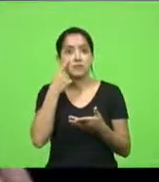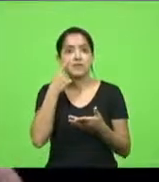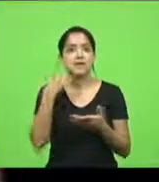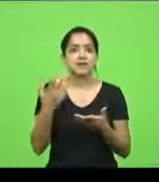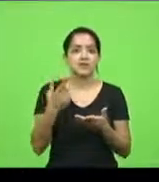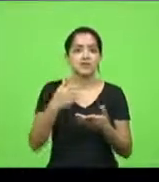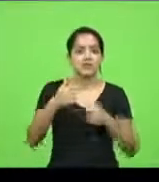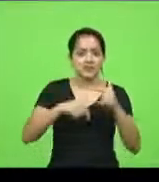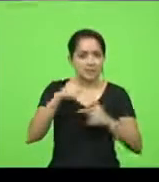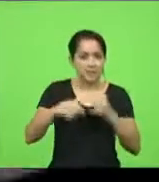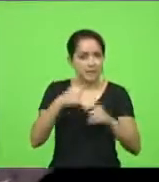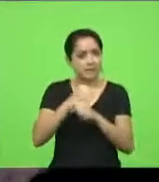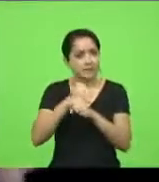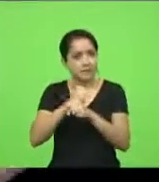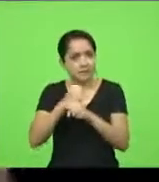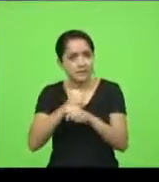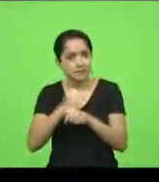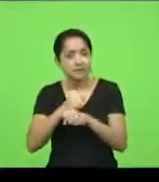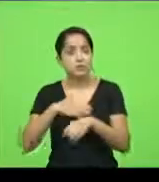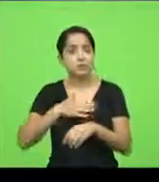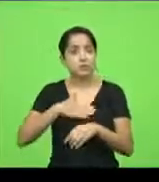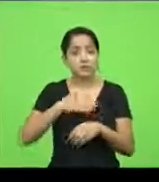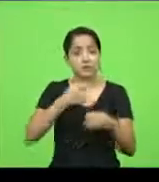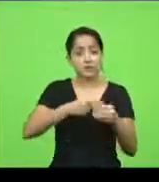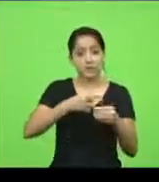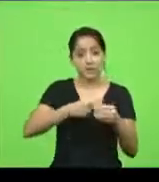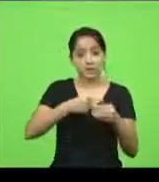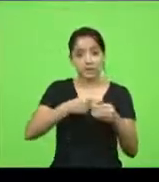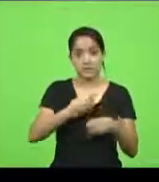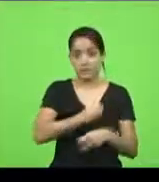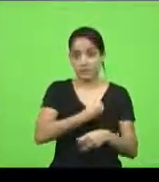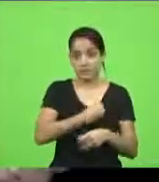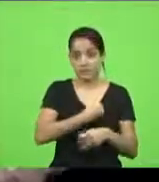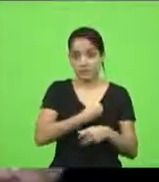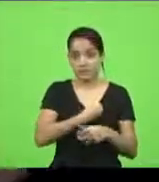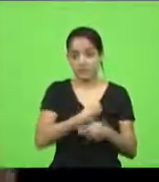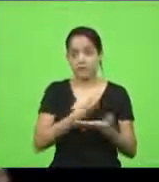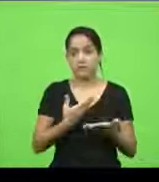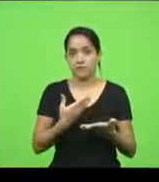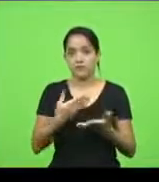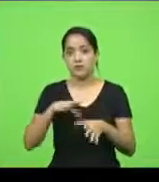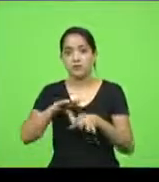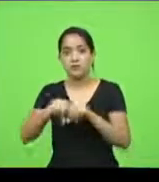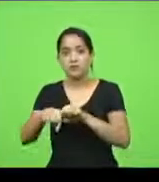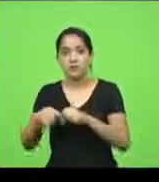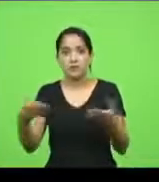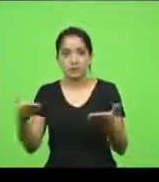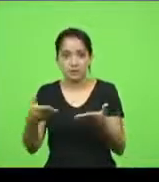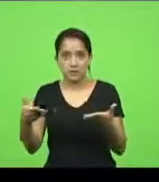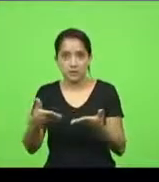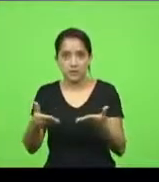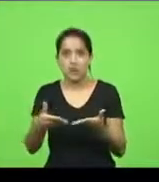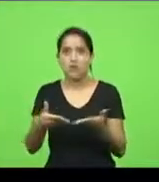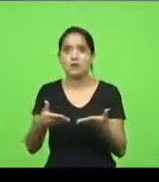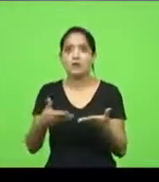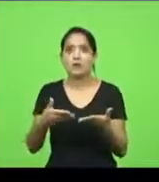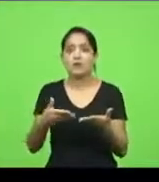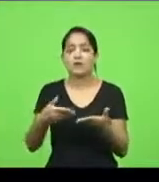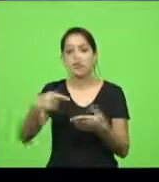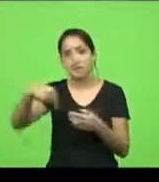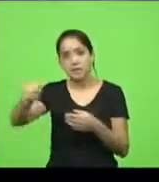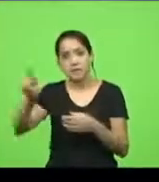para ser transferido, que gostaria de trabalhar na cidade onde ele reside, e os mais que são desformados agora, que são mais modernos, eles irão no lugar